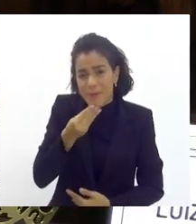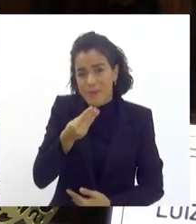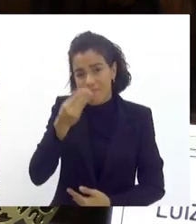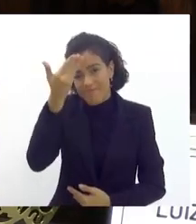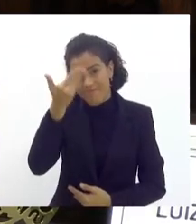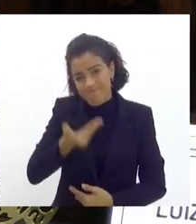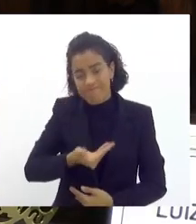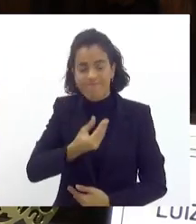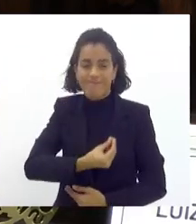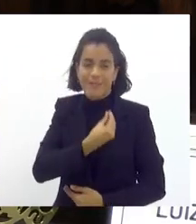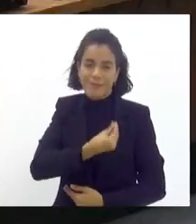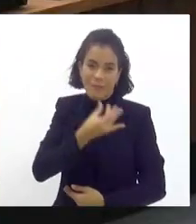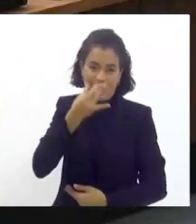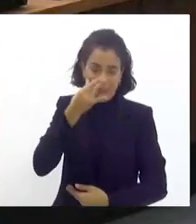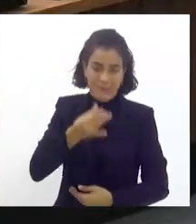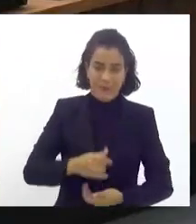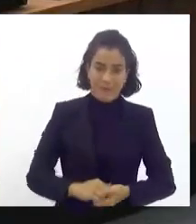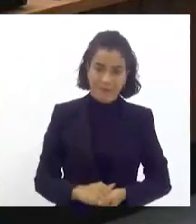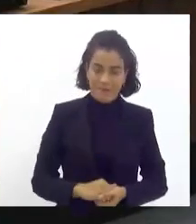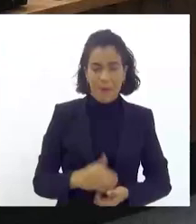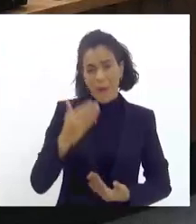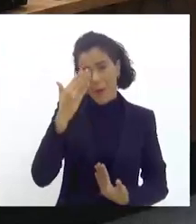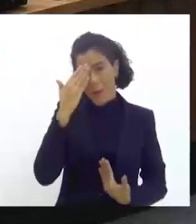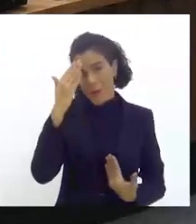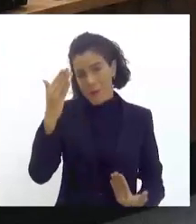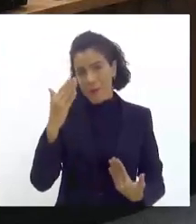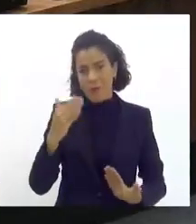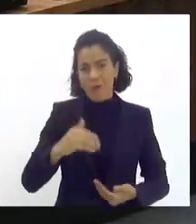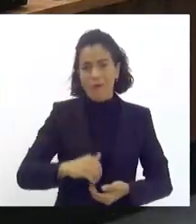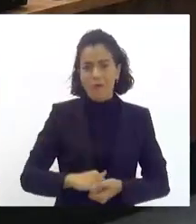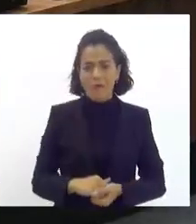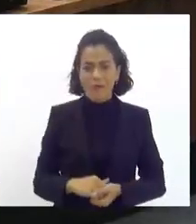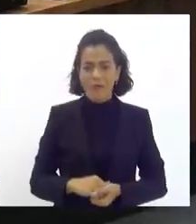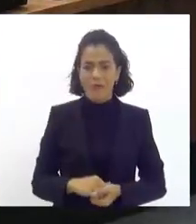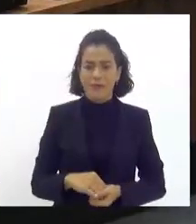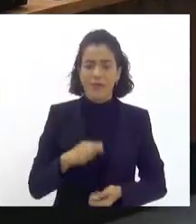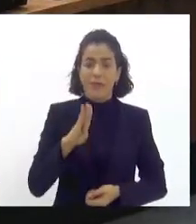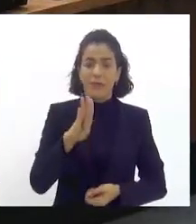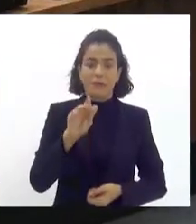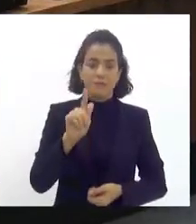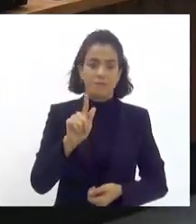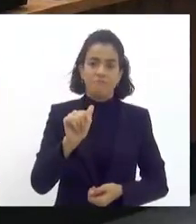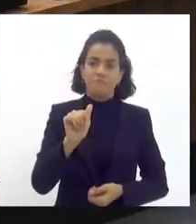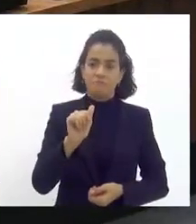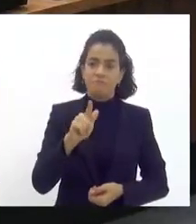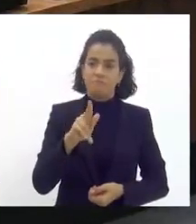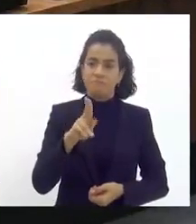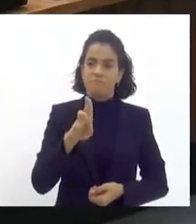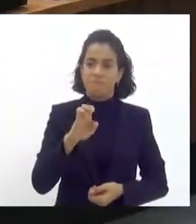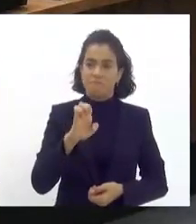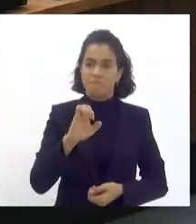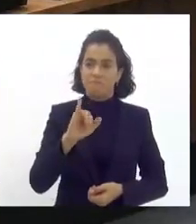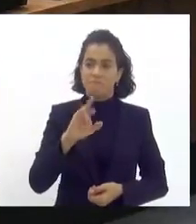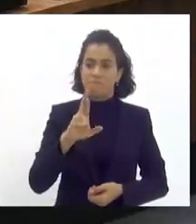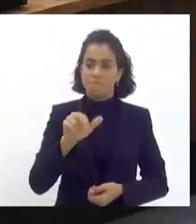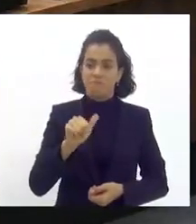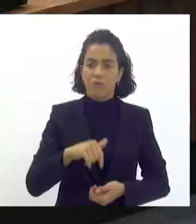de participar aqui com vocês obrigado meu amigo Bagueira passar aqui a palavra ao nosso companheiro Wallace